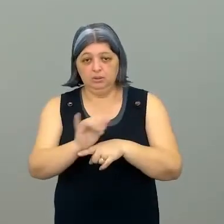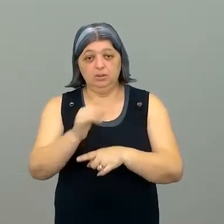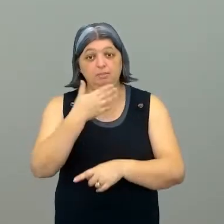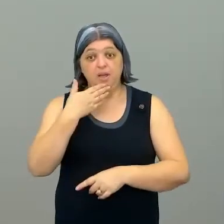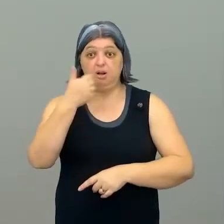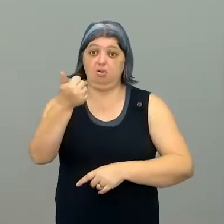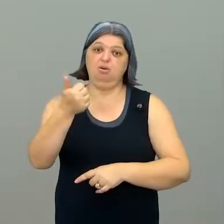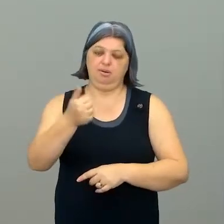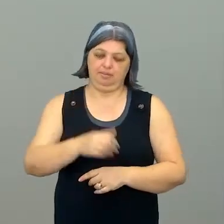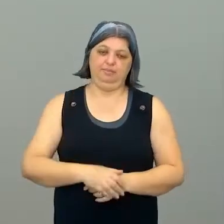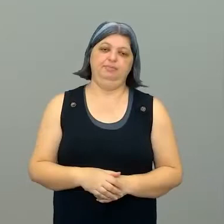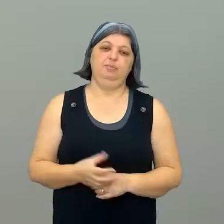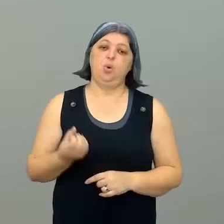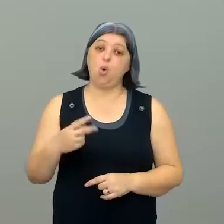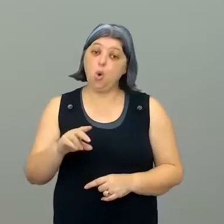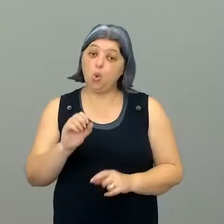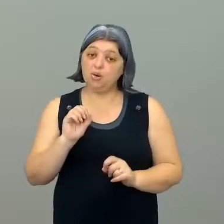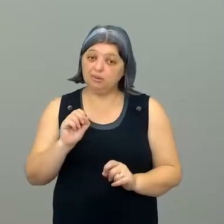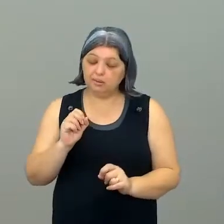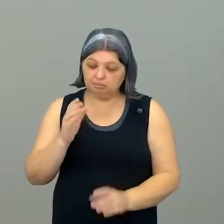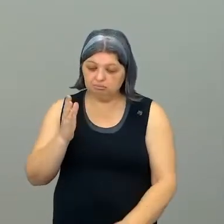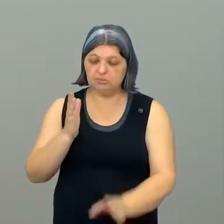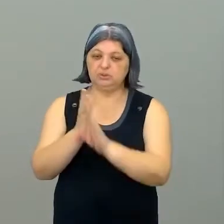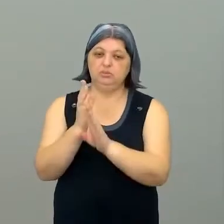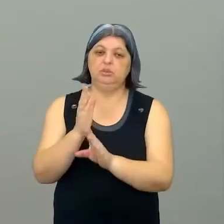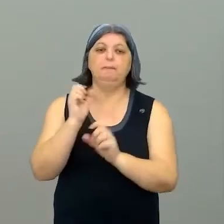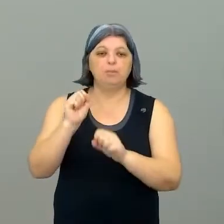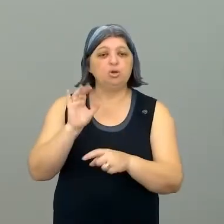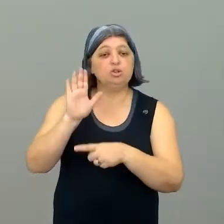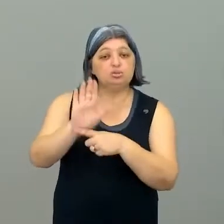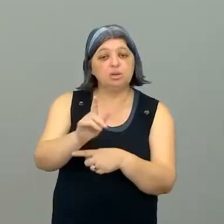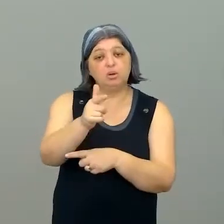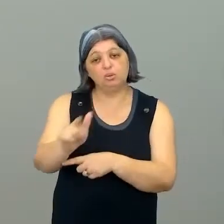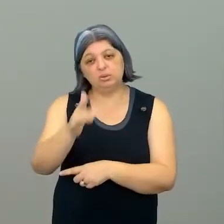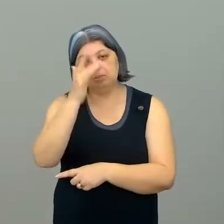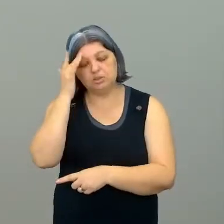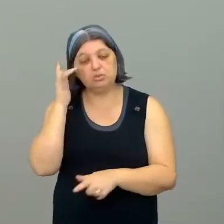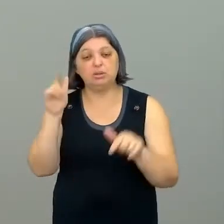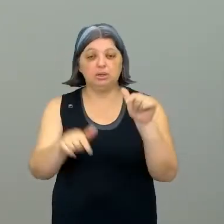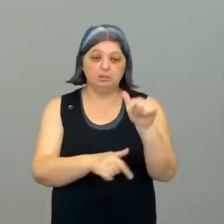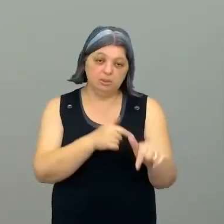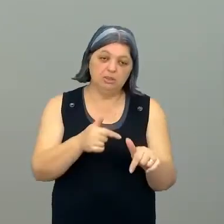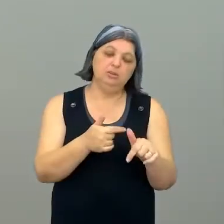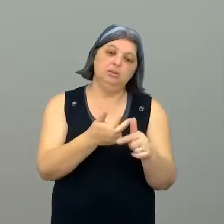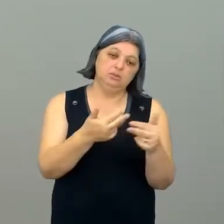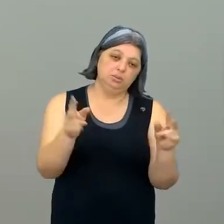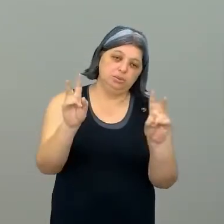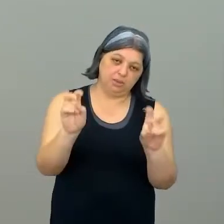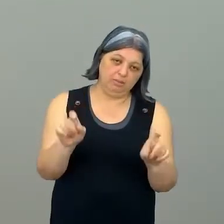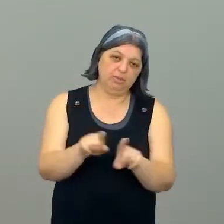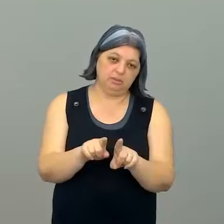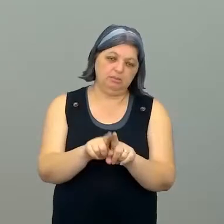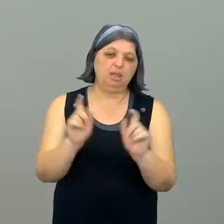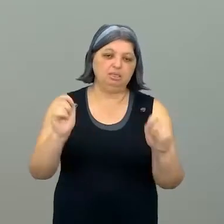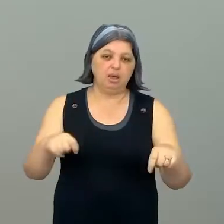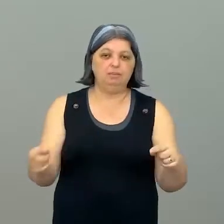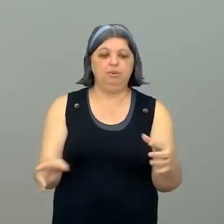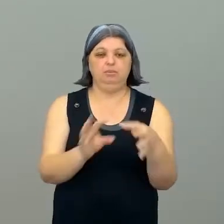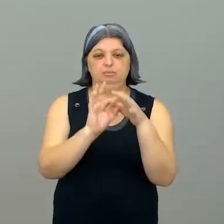que você descobriu pode ajudar outra pessoa que está estudando ou trabalhando com outra coisa? Então, esse